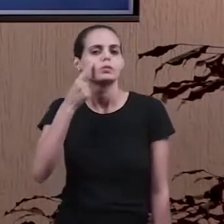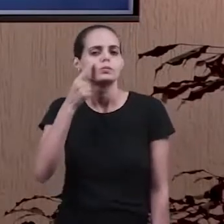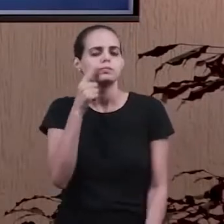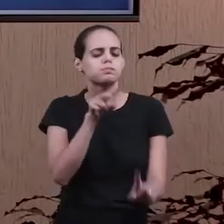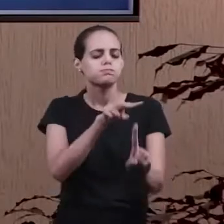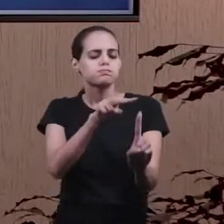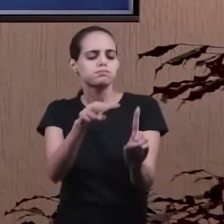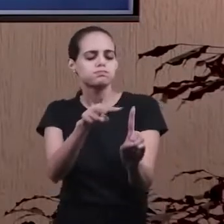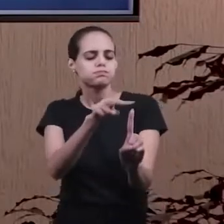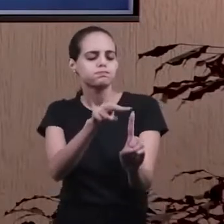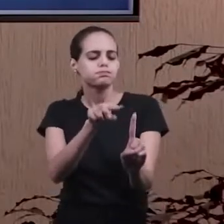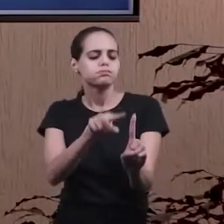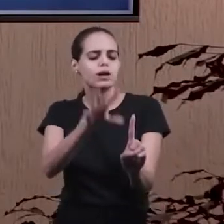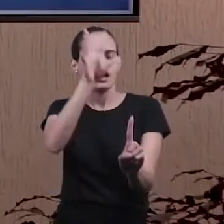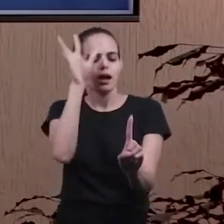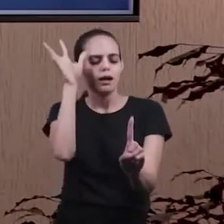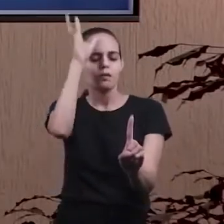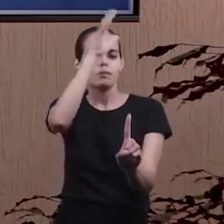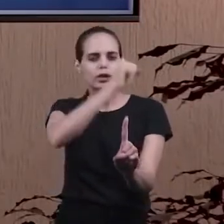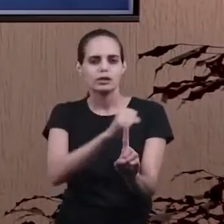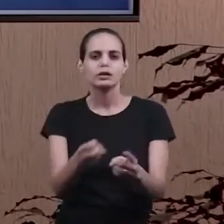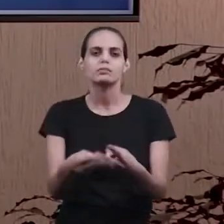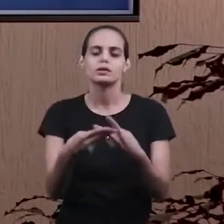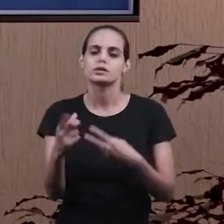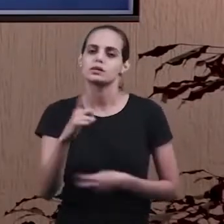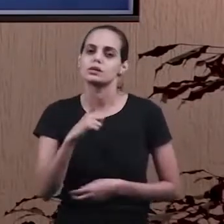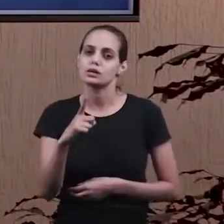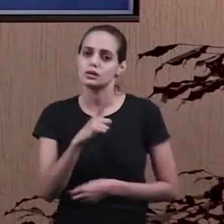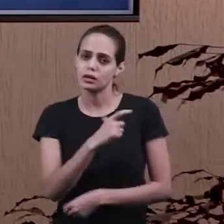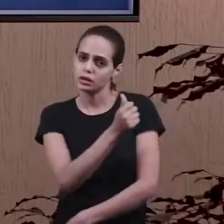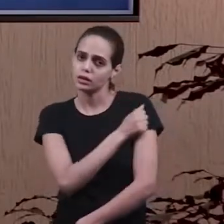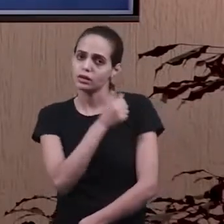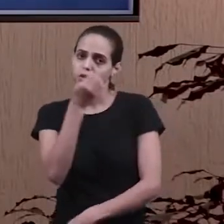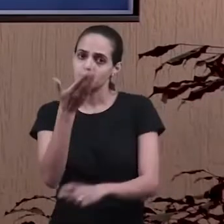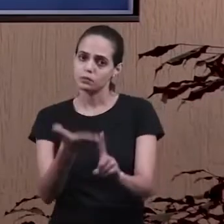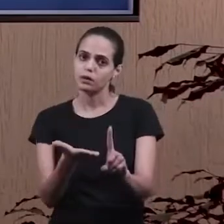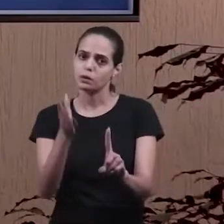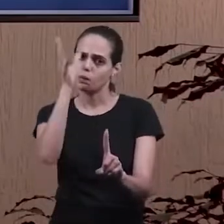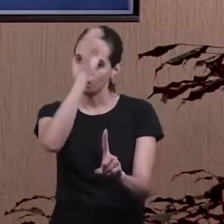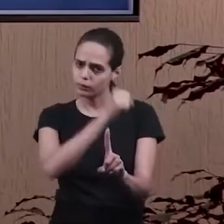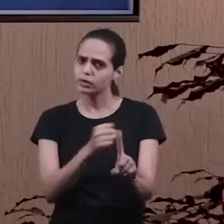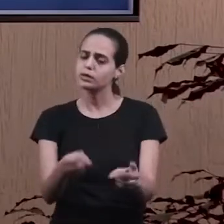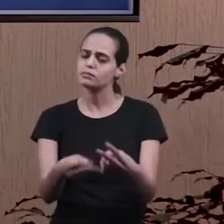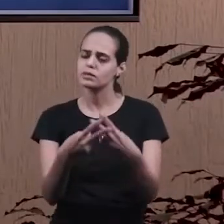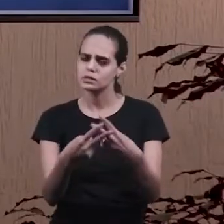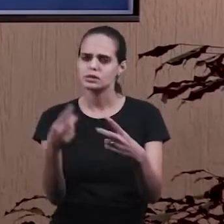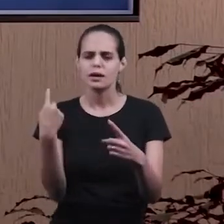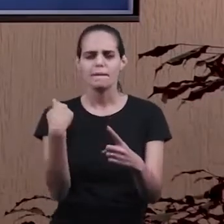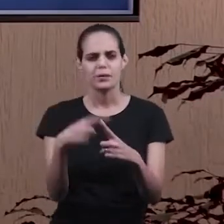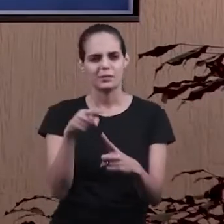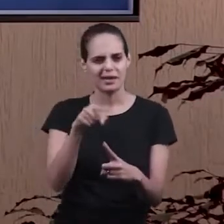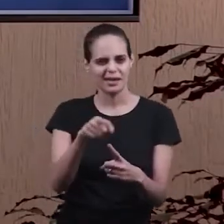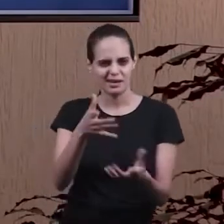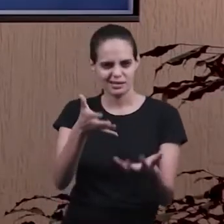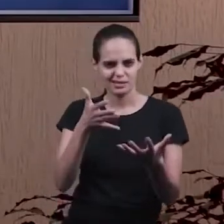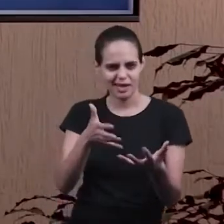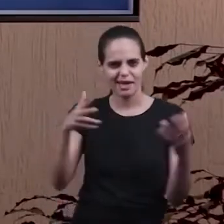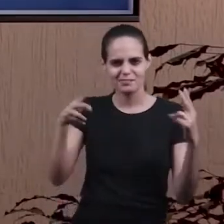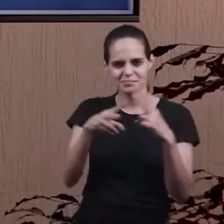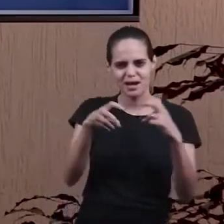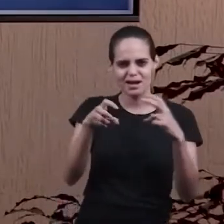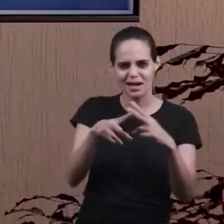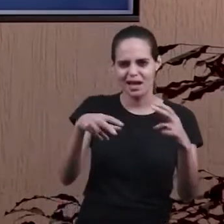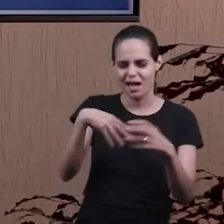de compreensão e de paciência. Esse aluno, essa criança, não está fazendo aquilo de propósito, não está